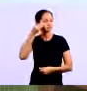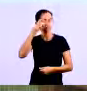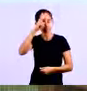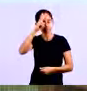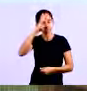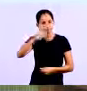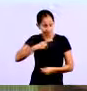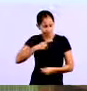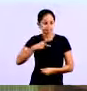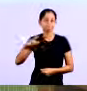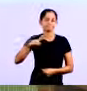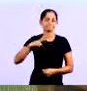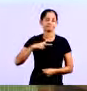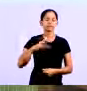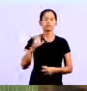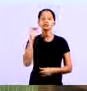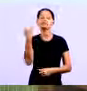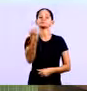É importante É